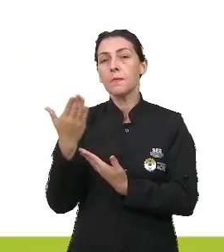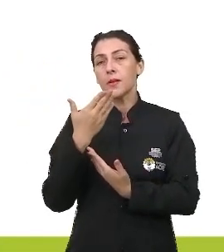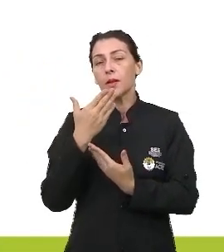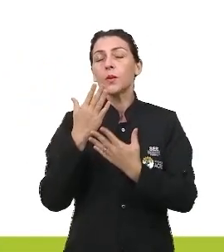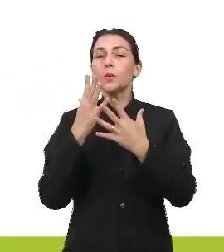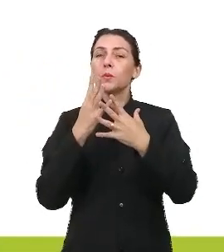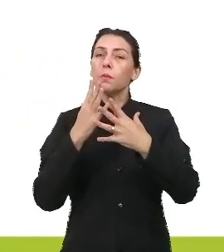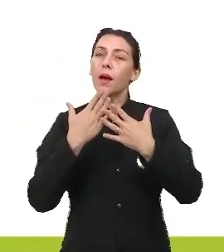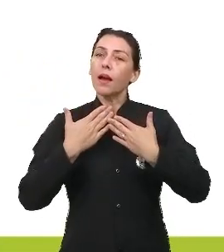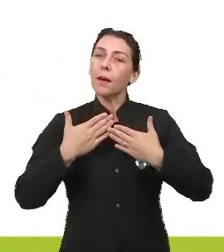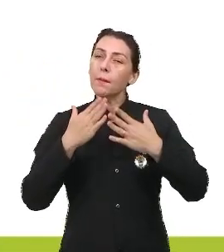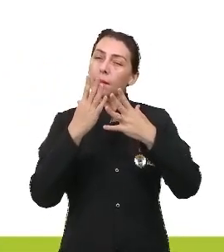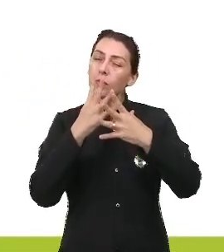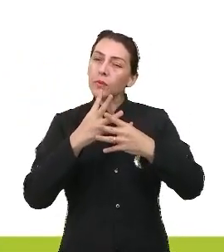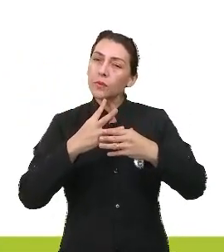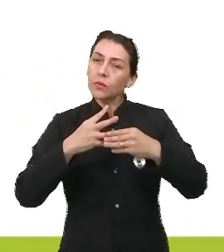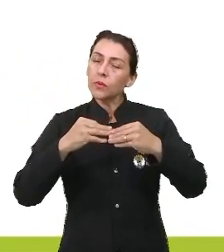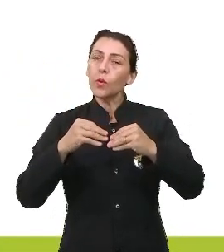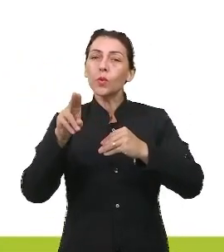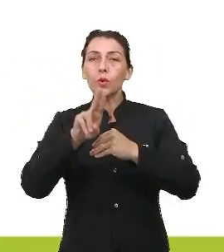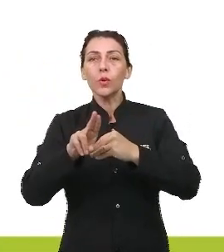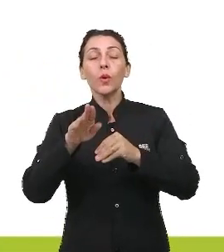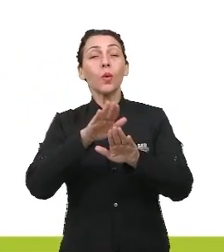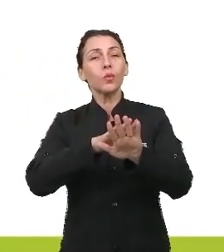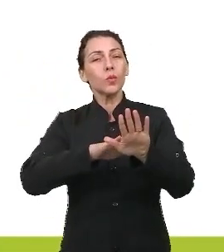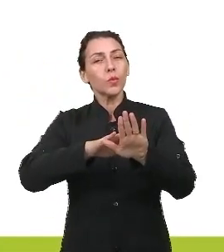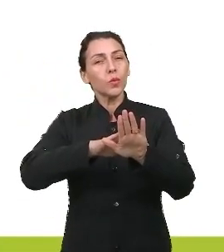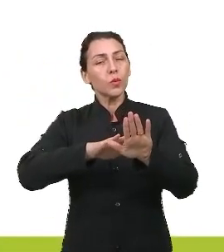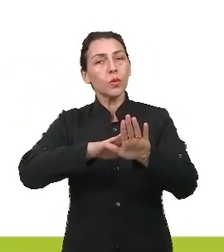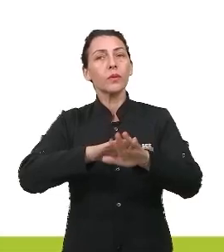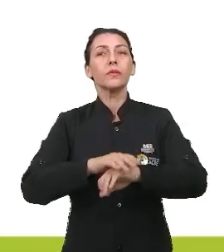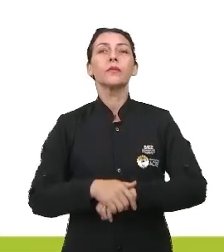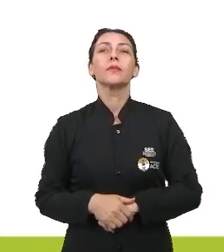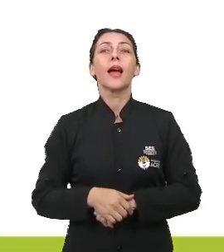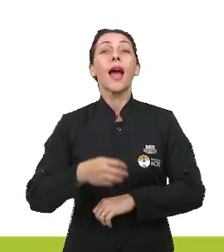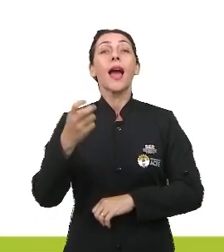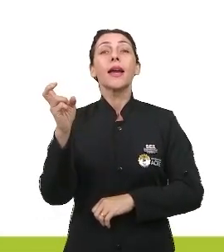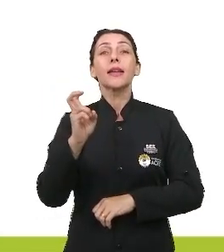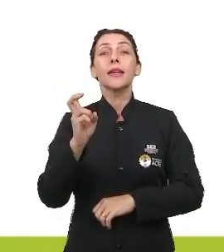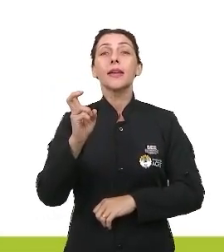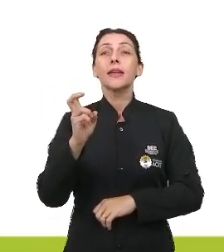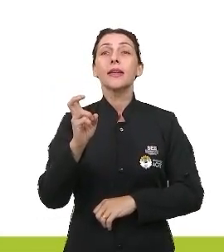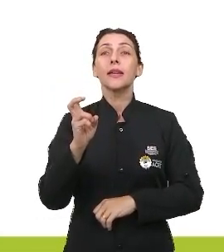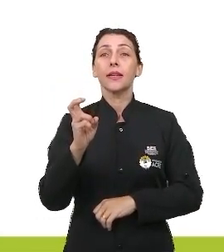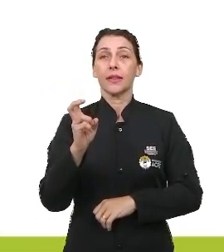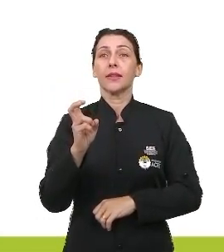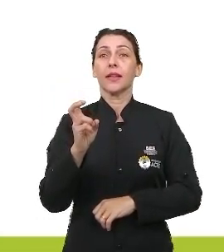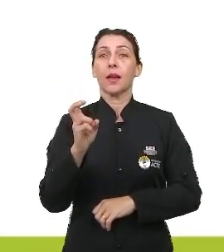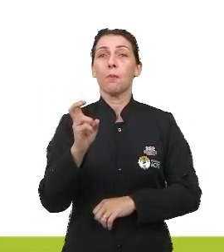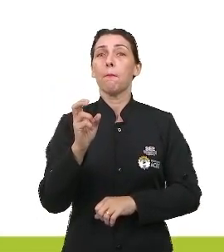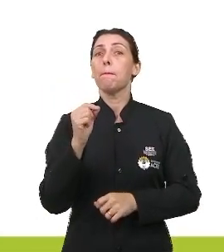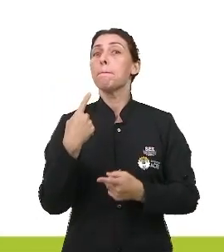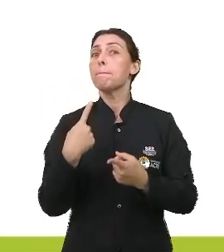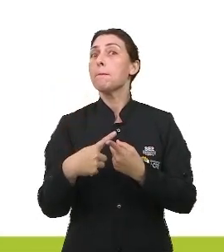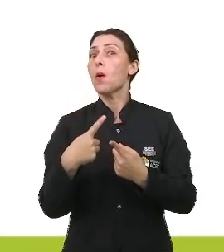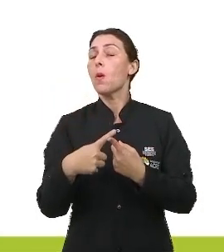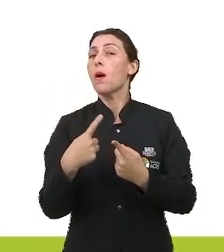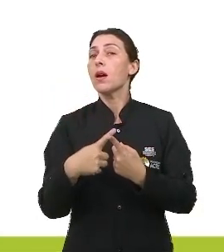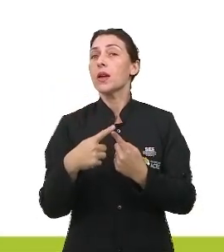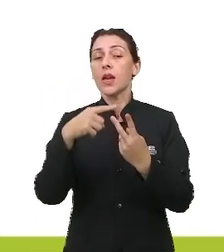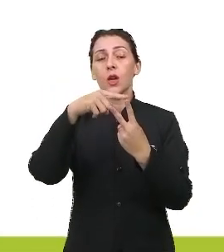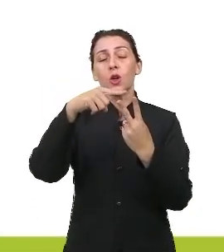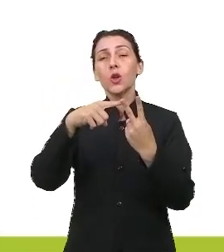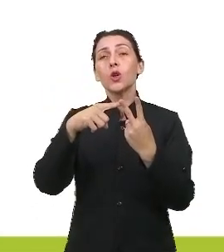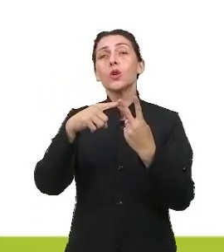para suavizar, utilizou o eufemismo. Quinta e sexta figura de linguagem. Por que nós colocamos aí,